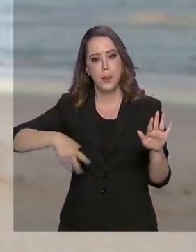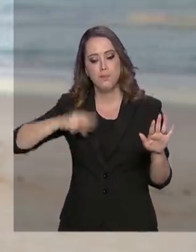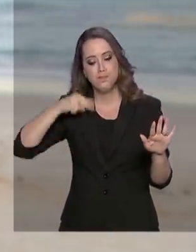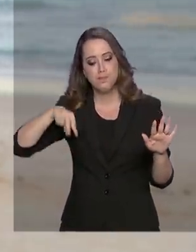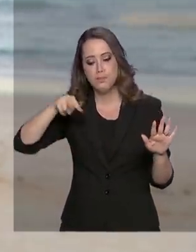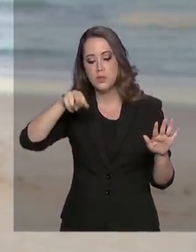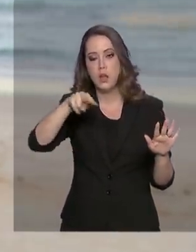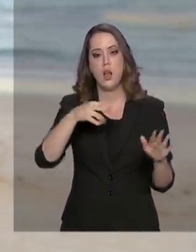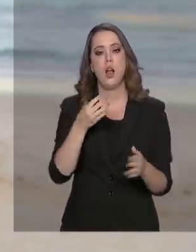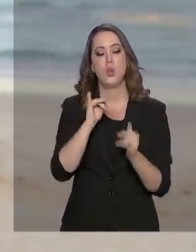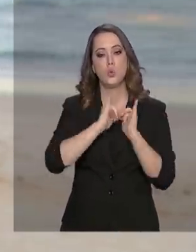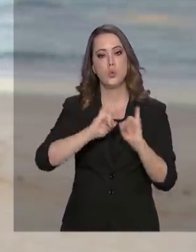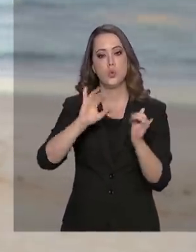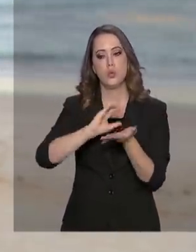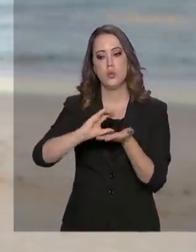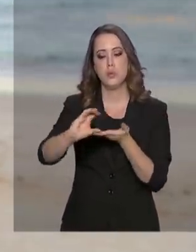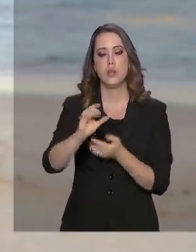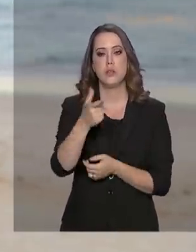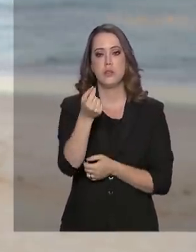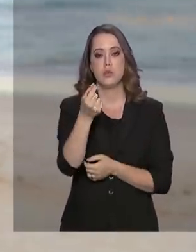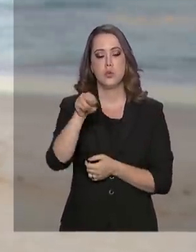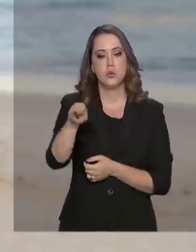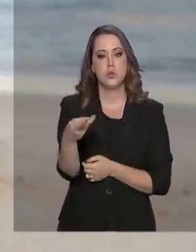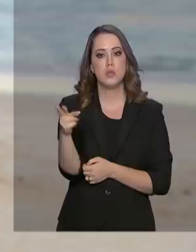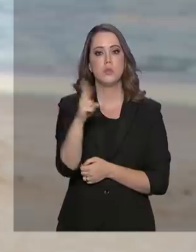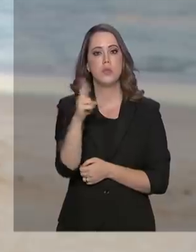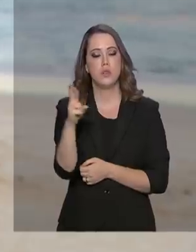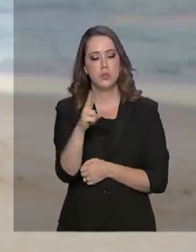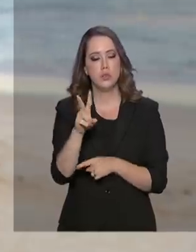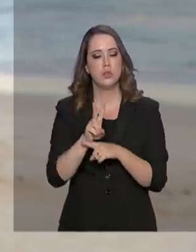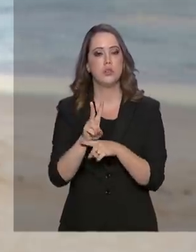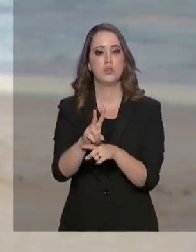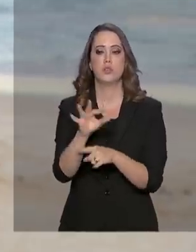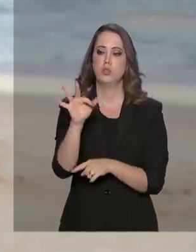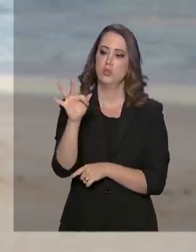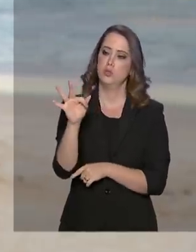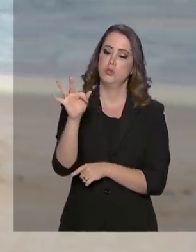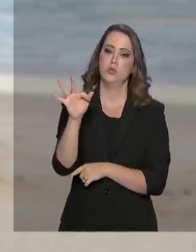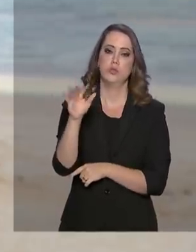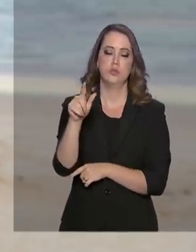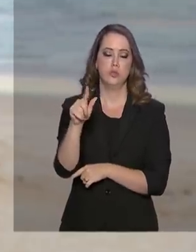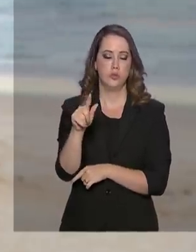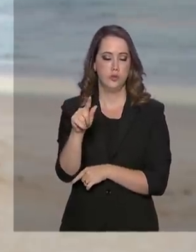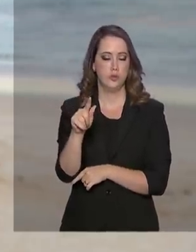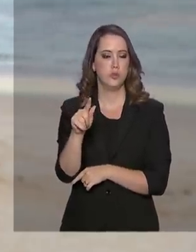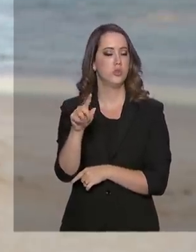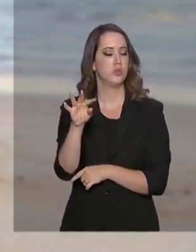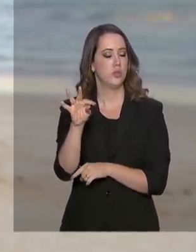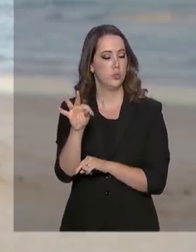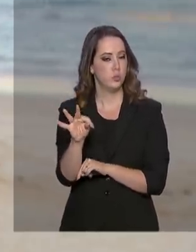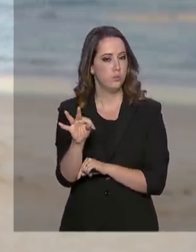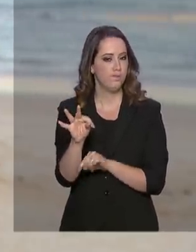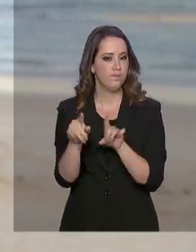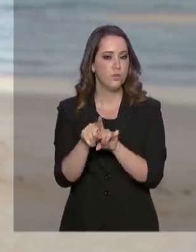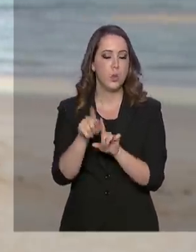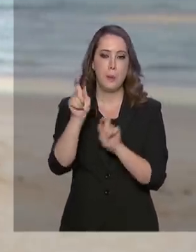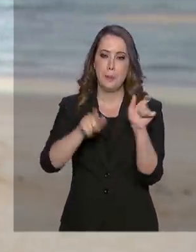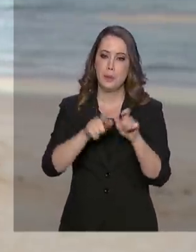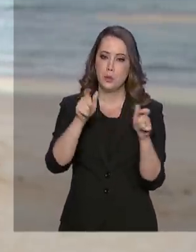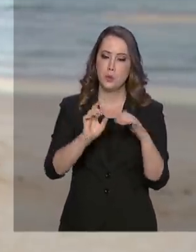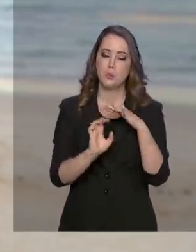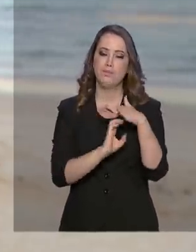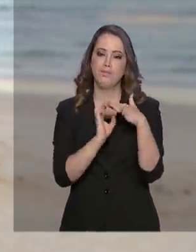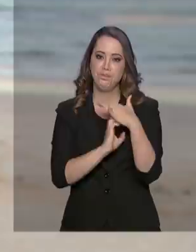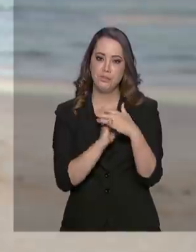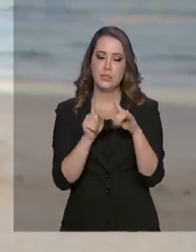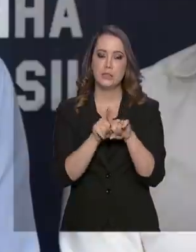de 200 milhões de reais em linhas de crédito do Fundo Geral de Turismo para pequenos e médios empreendedores que